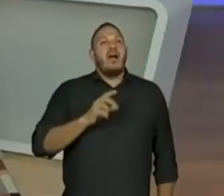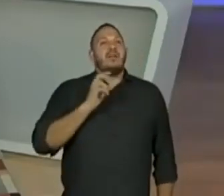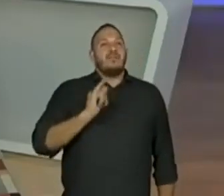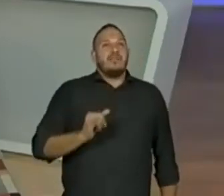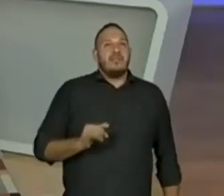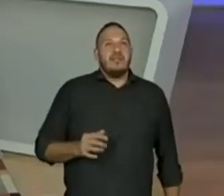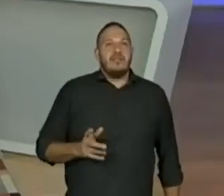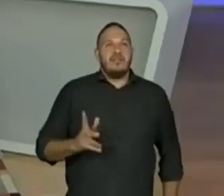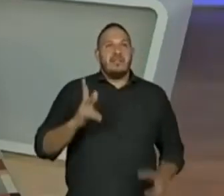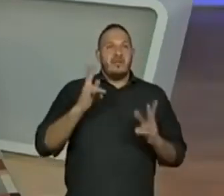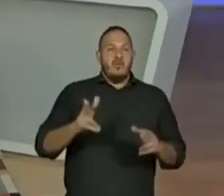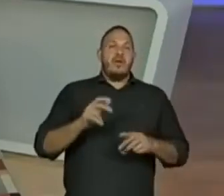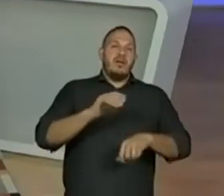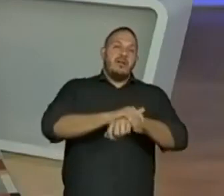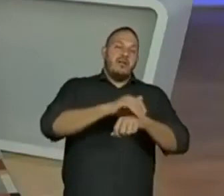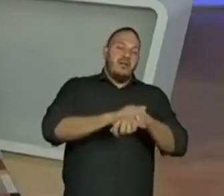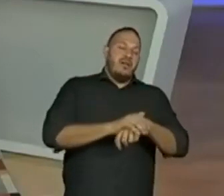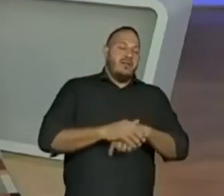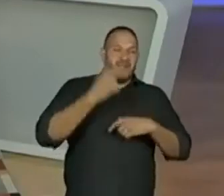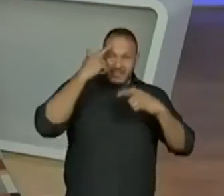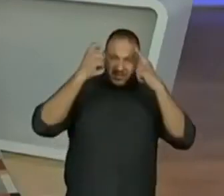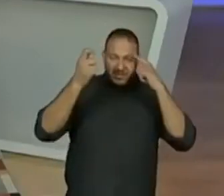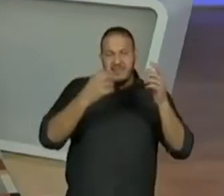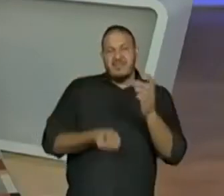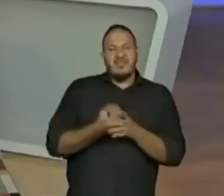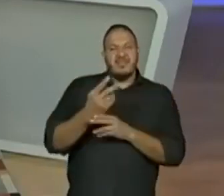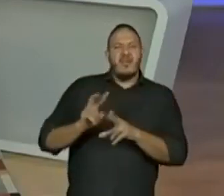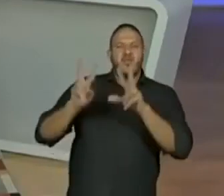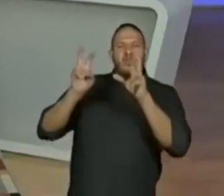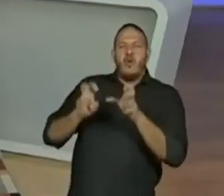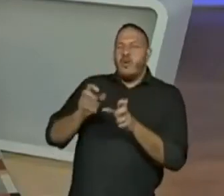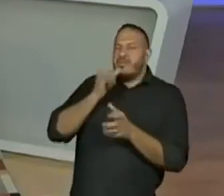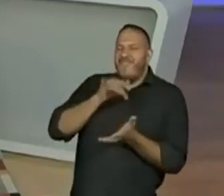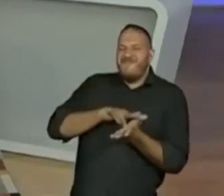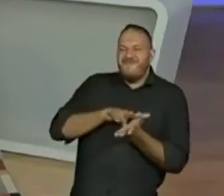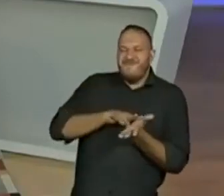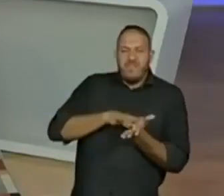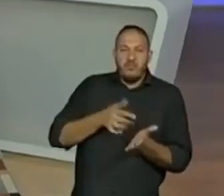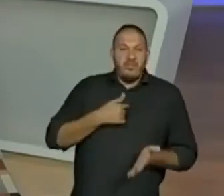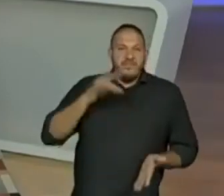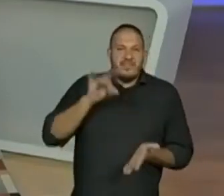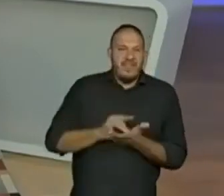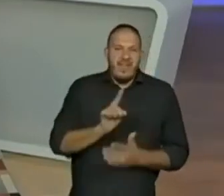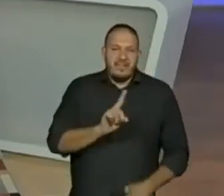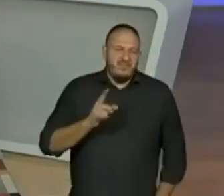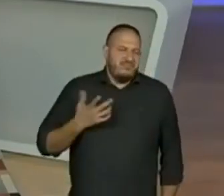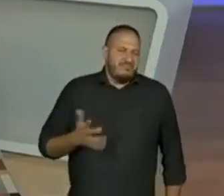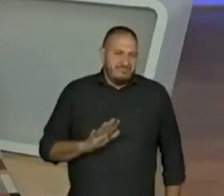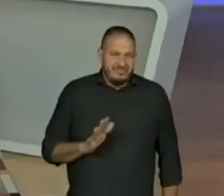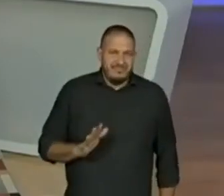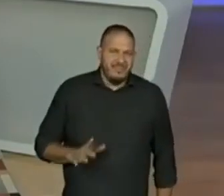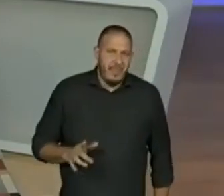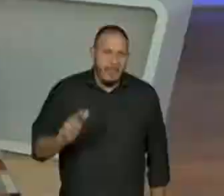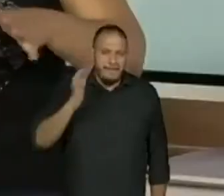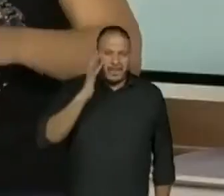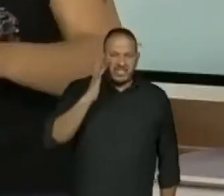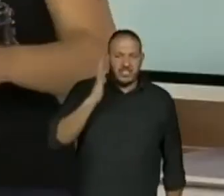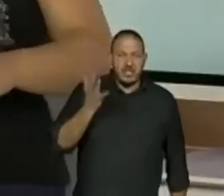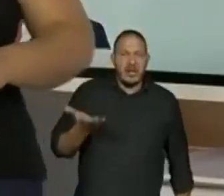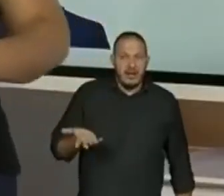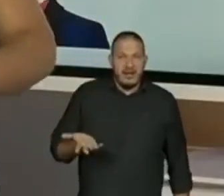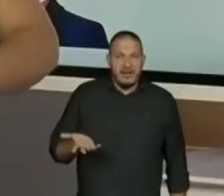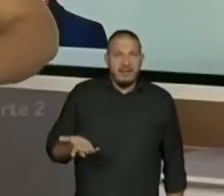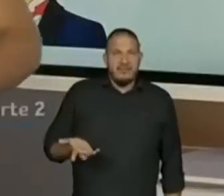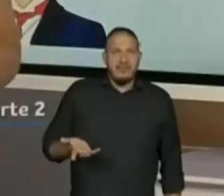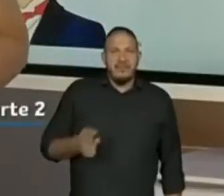fossem nomes. Autores fictícios, professora Fabiana. Sim. Vamos pensar assim. Você,